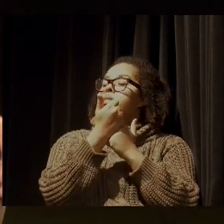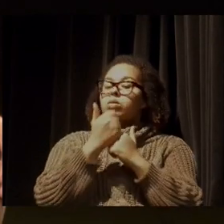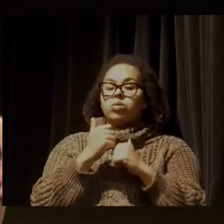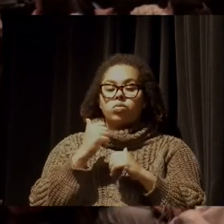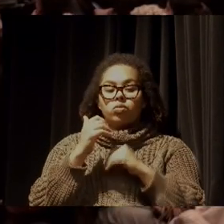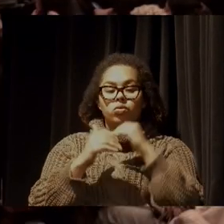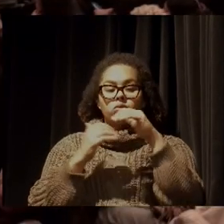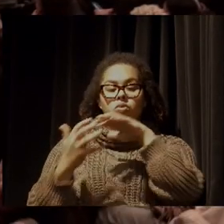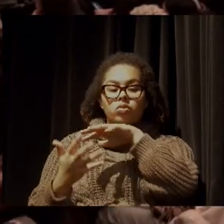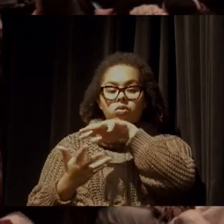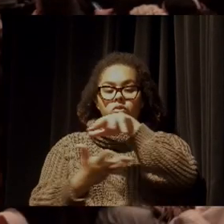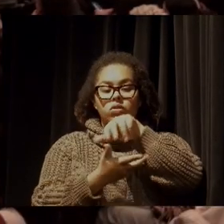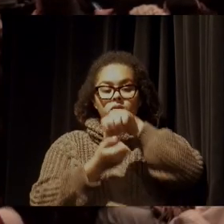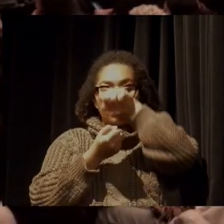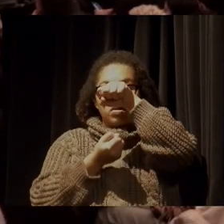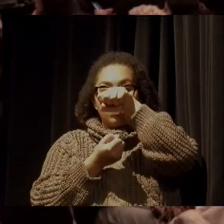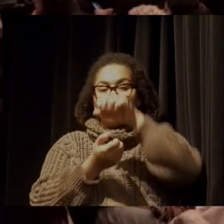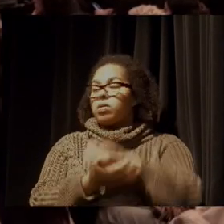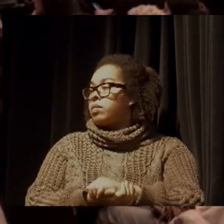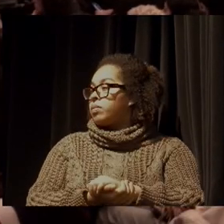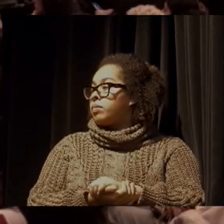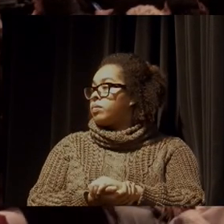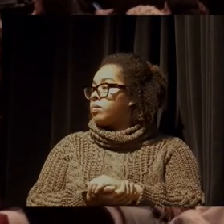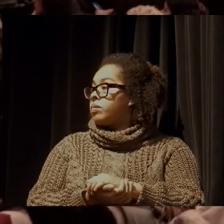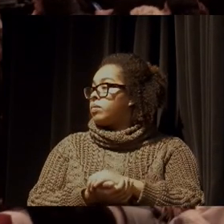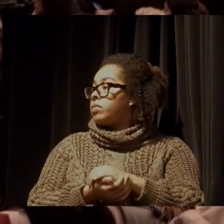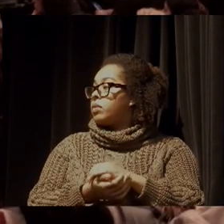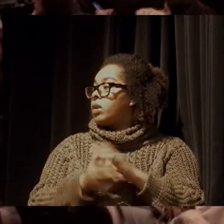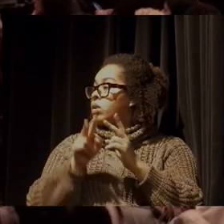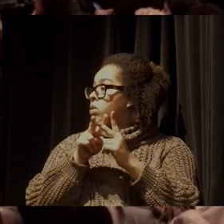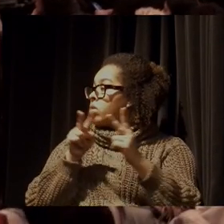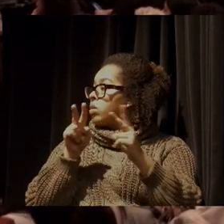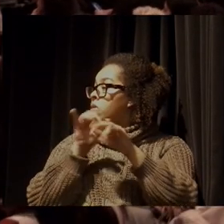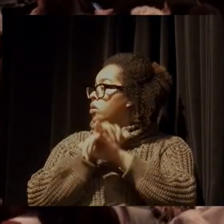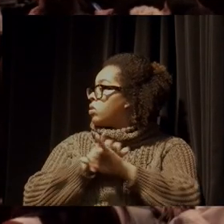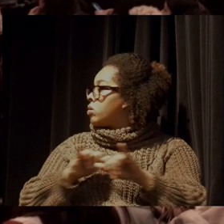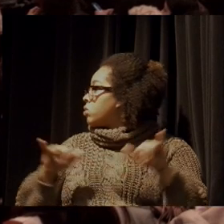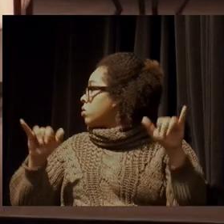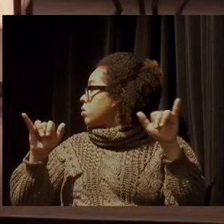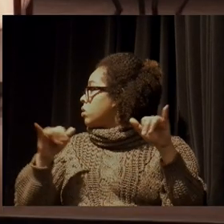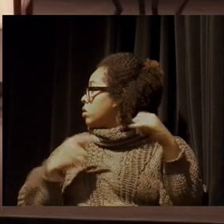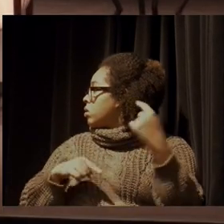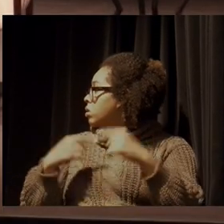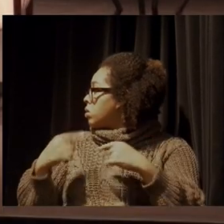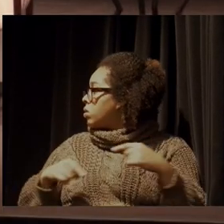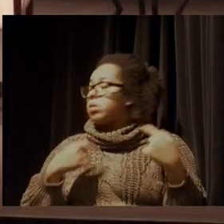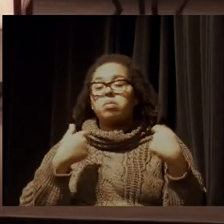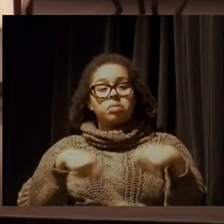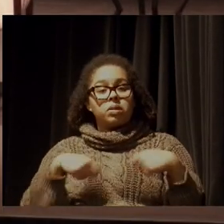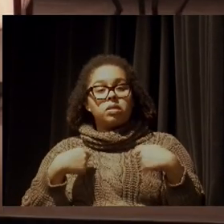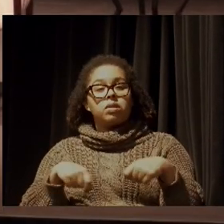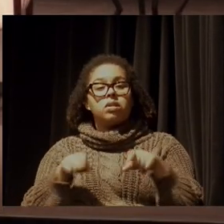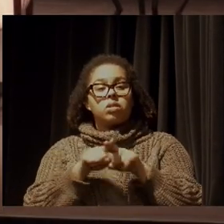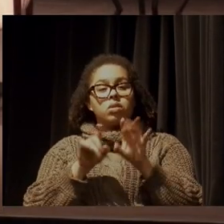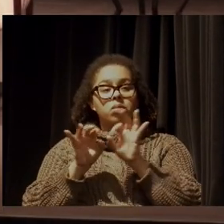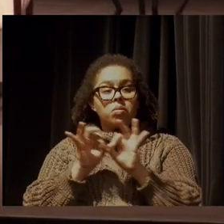O digital convoca, pauta, discussões, mas acho que tem que ter rua.